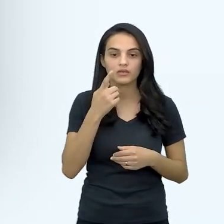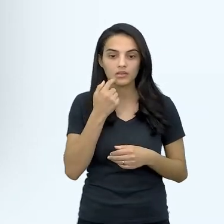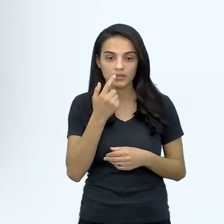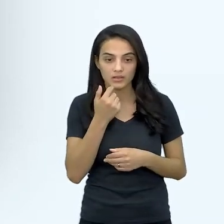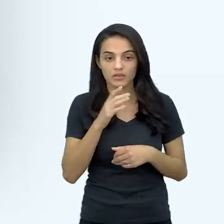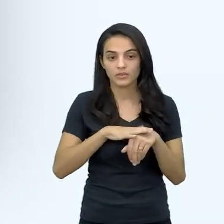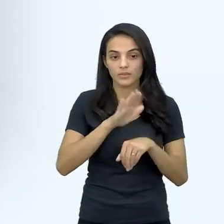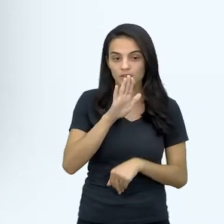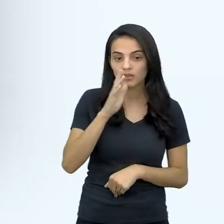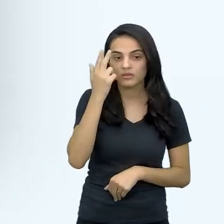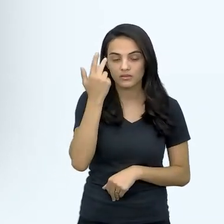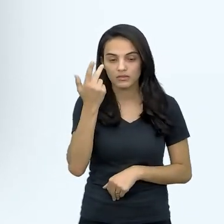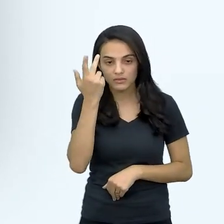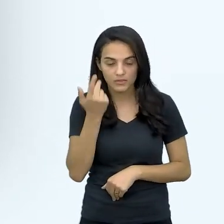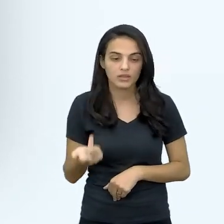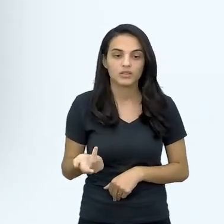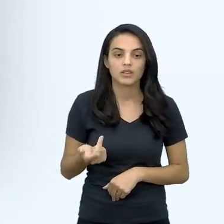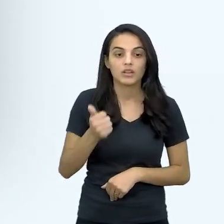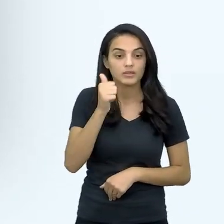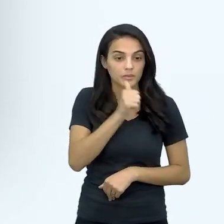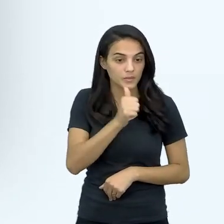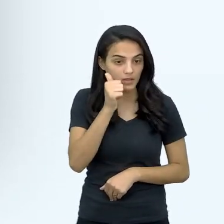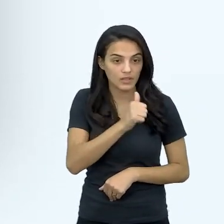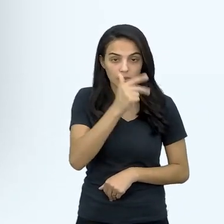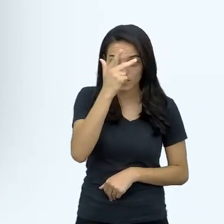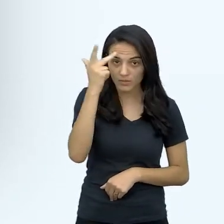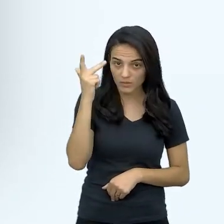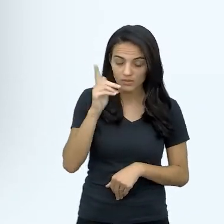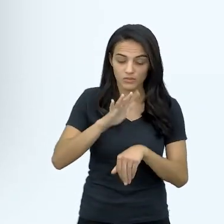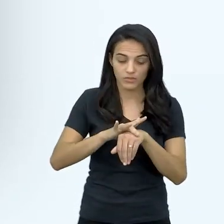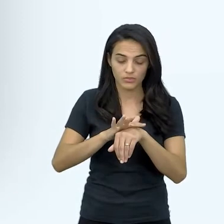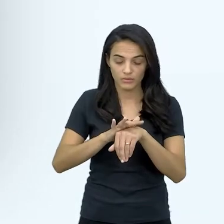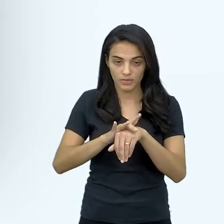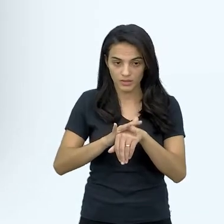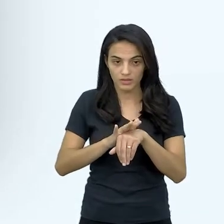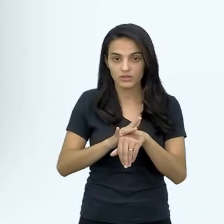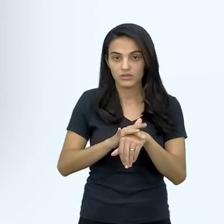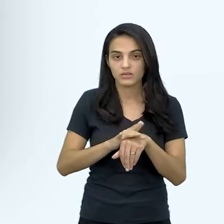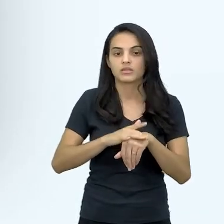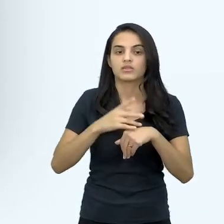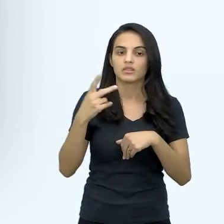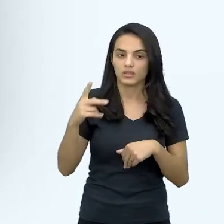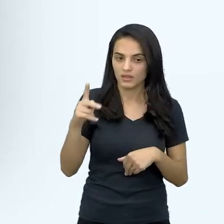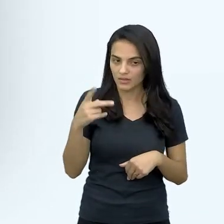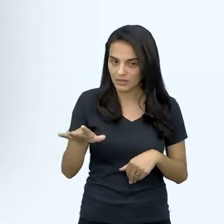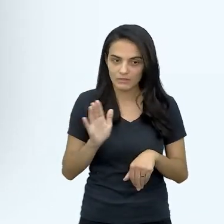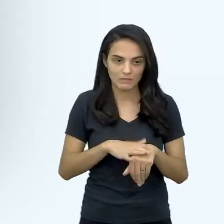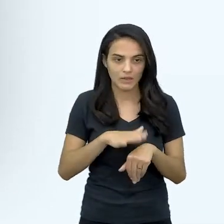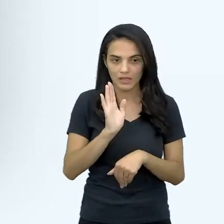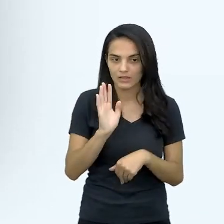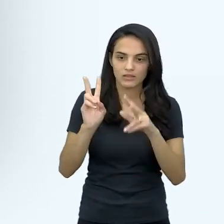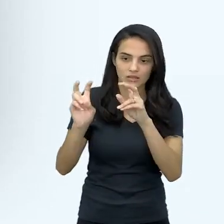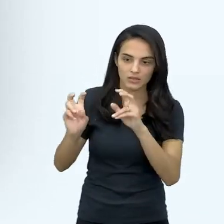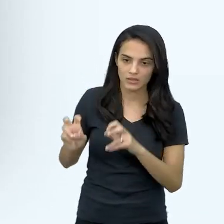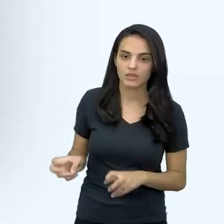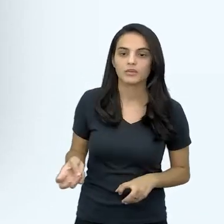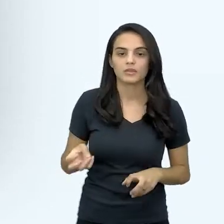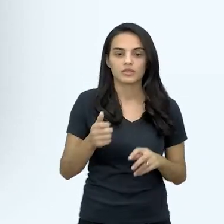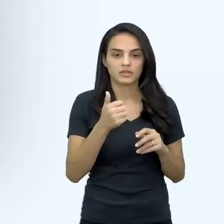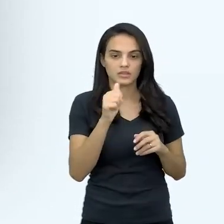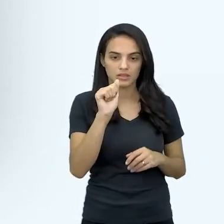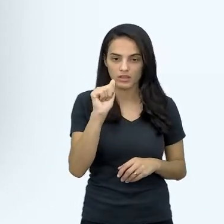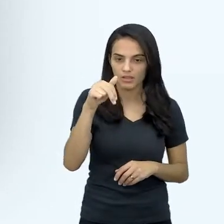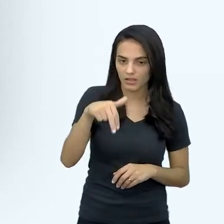comum em nosso meio, né, as mulheres e pessoas com doenças crônicas estão em maior risco, né, de anemia, né.